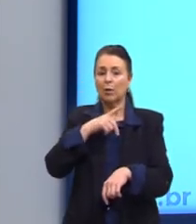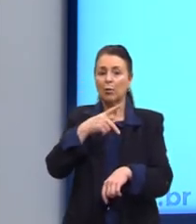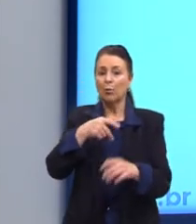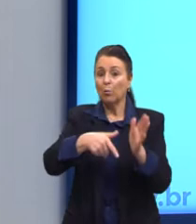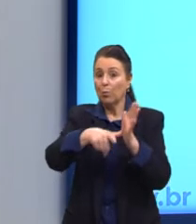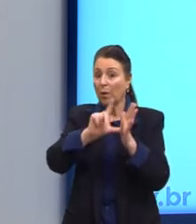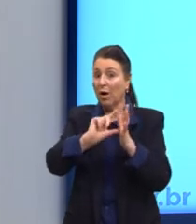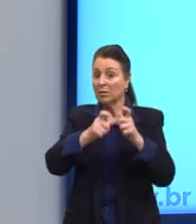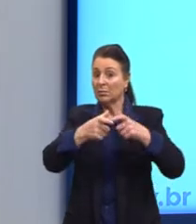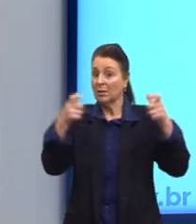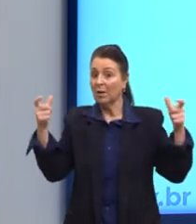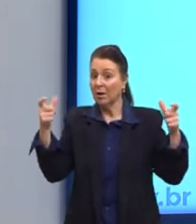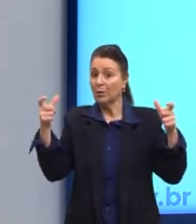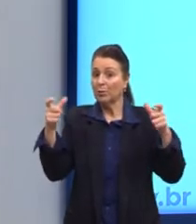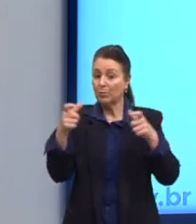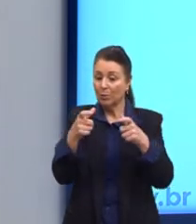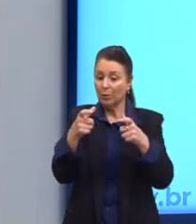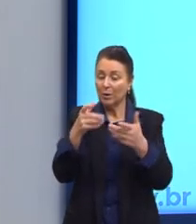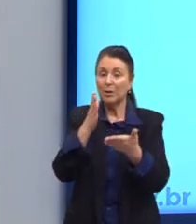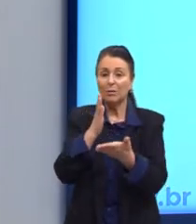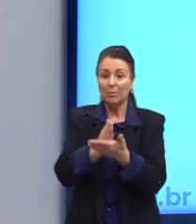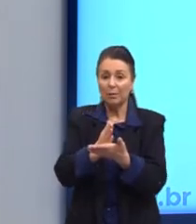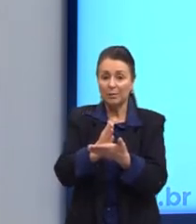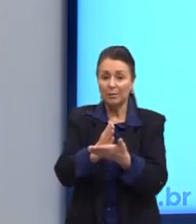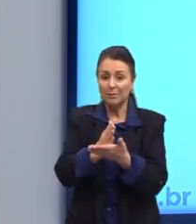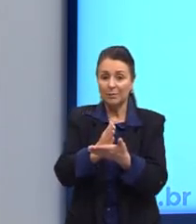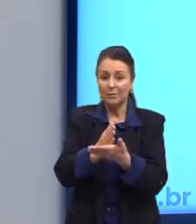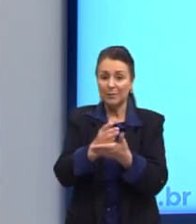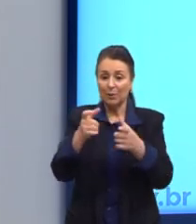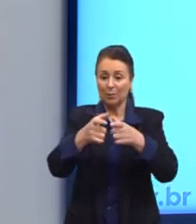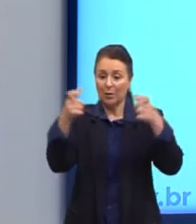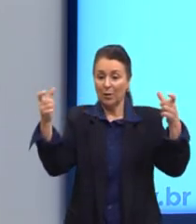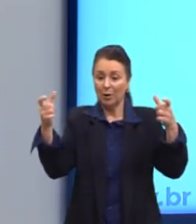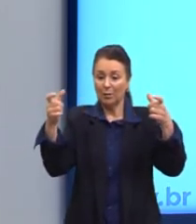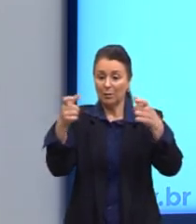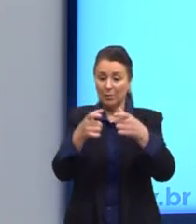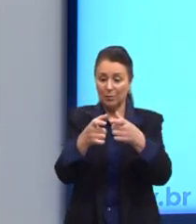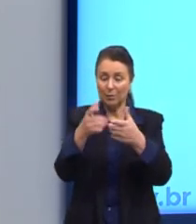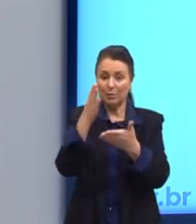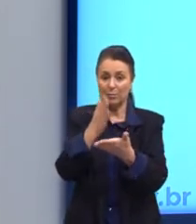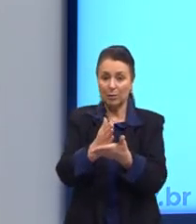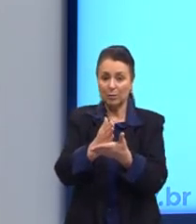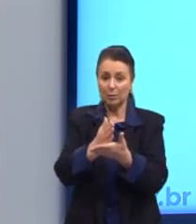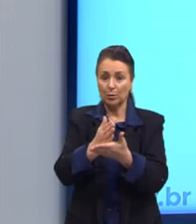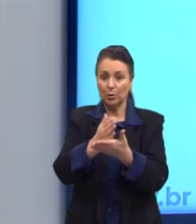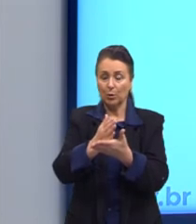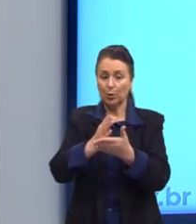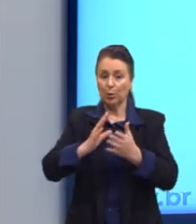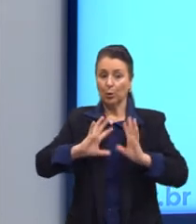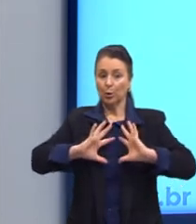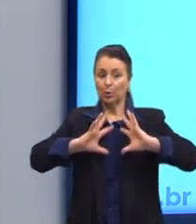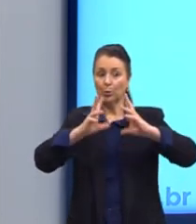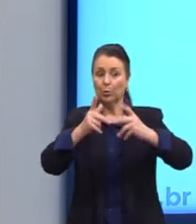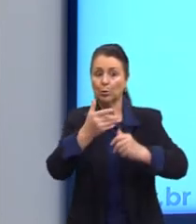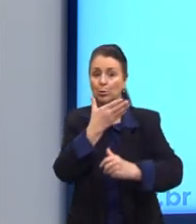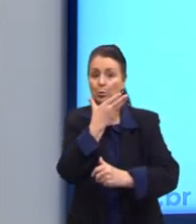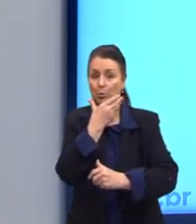um extremo menor, que é o meio, e o termo médio. Olha aqui. Todos os homens são mortais. Uma premissa maior.